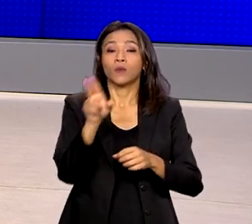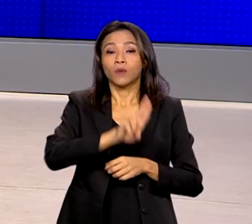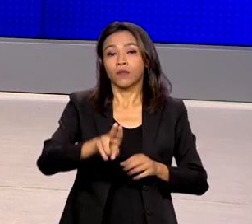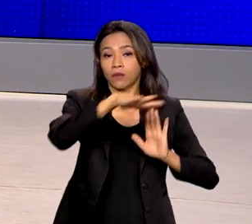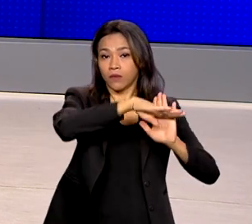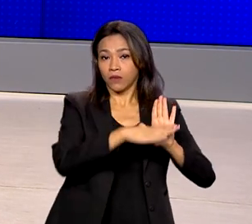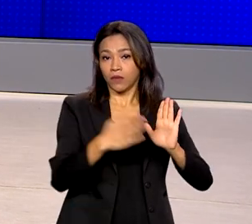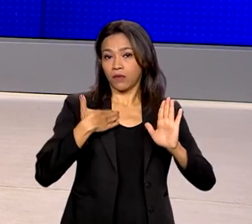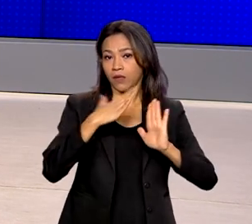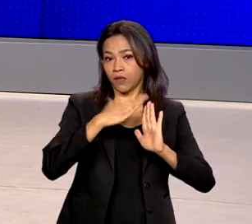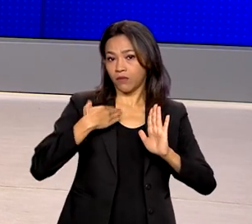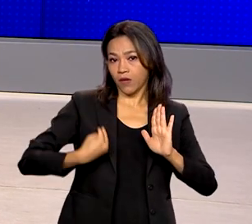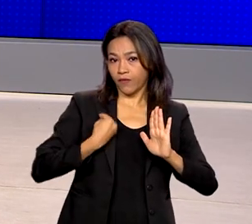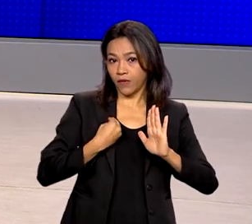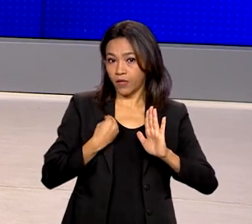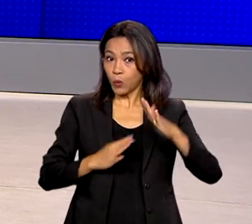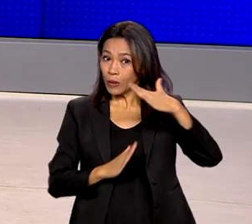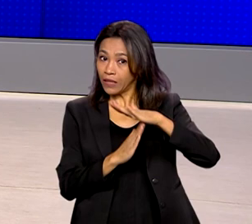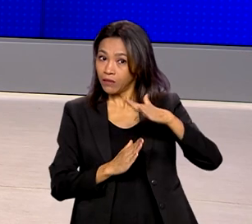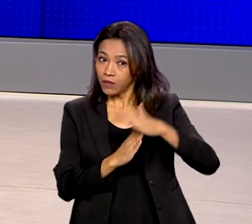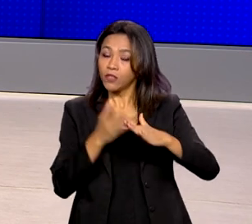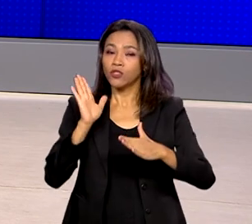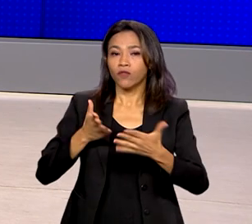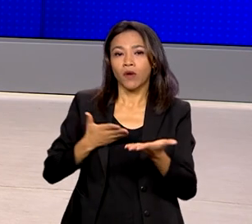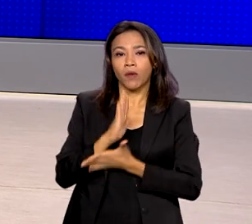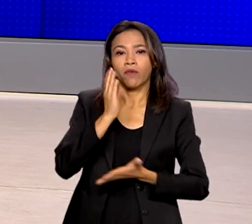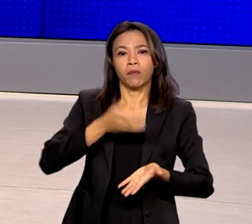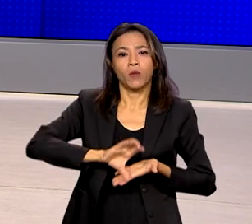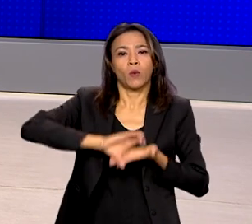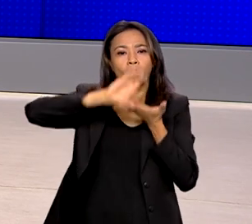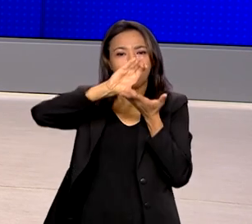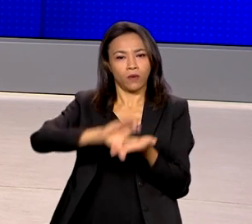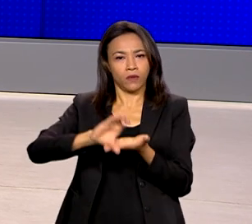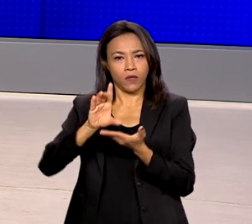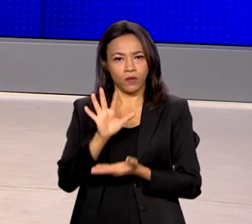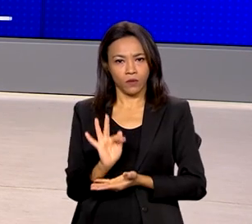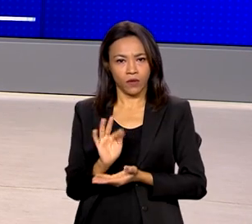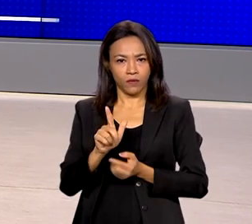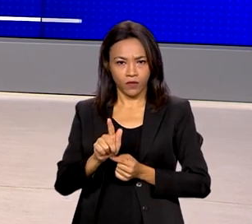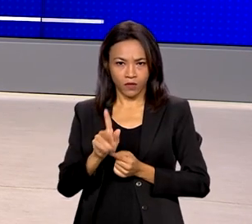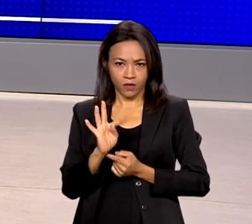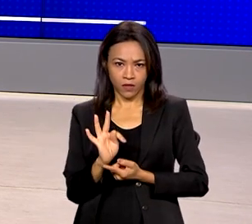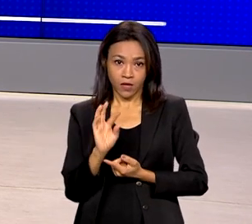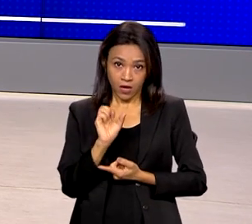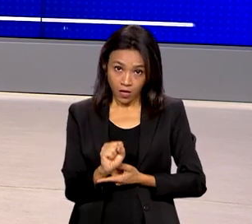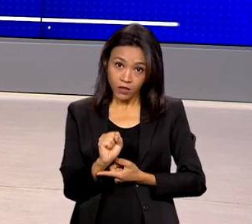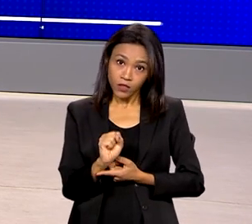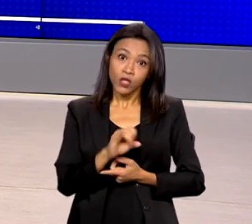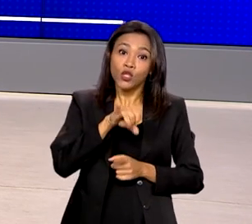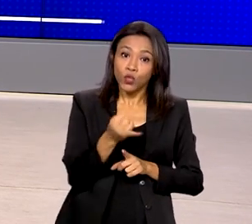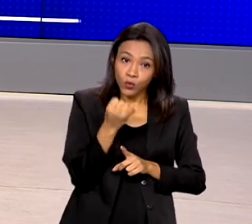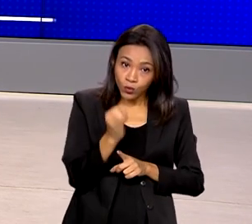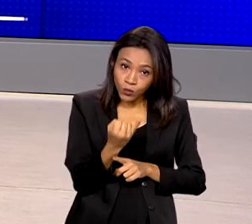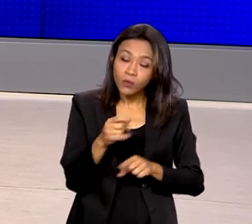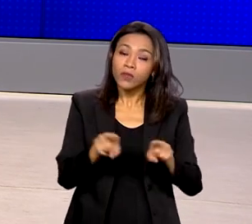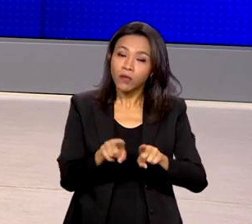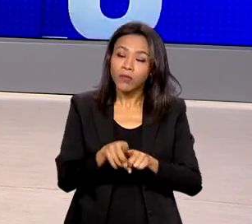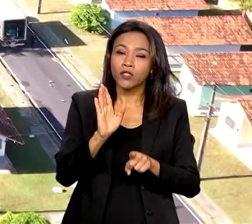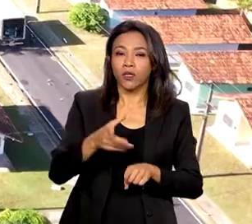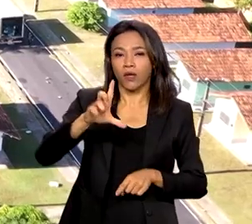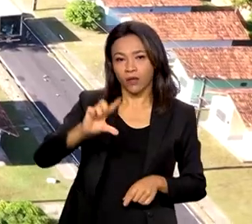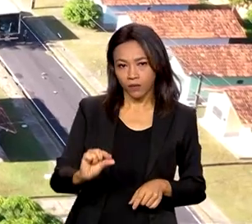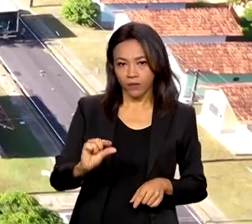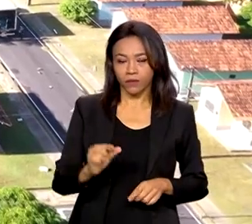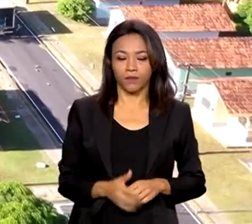Minha Vida. O teto foi aprovado pelo Conselho Curador do FGTS e os juros do financiamento também foram reduzidos.